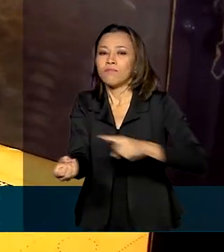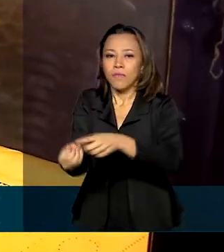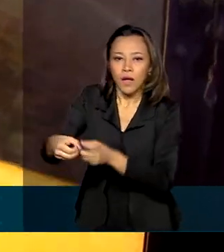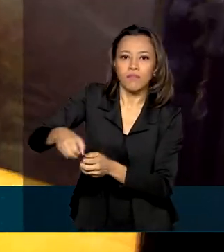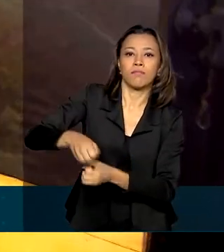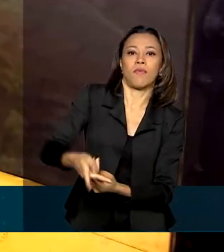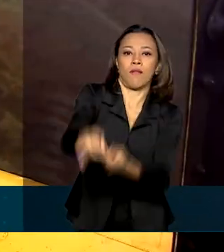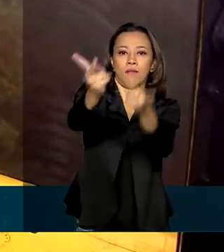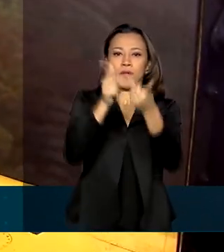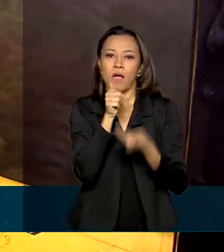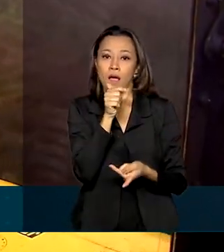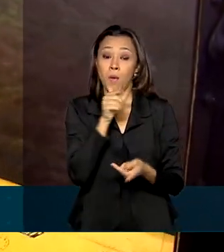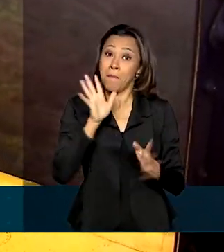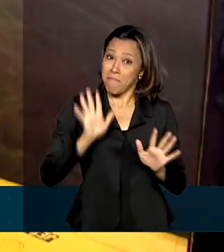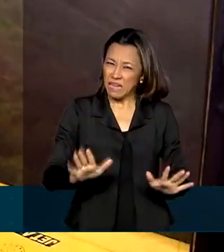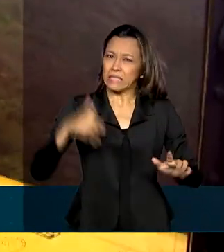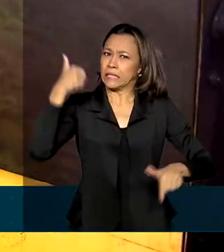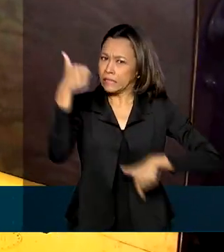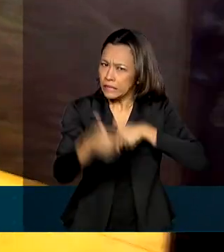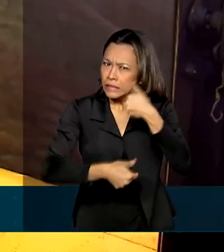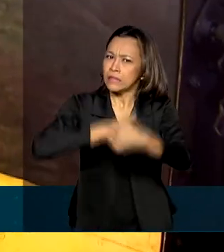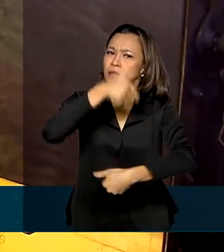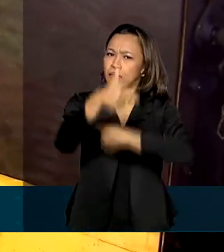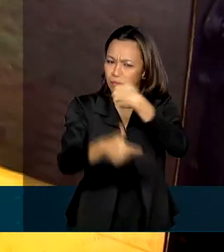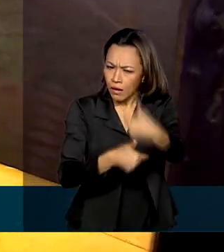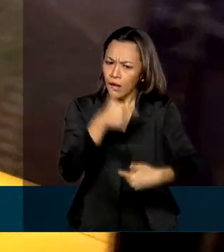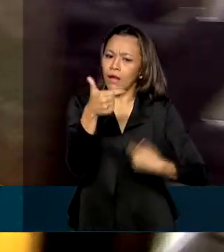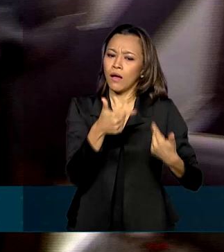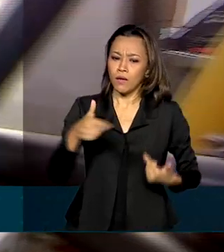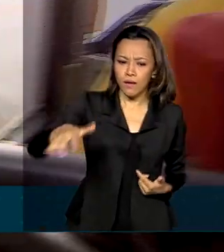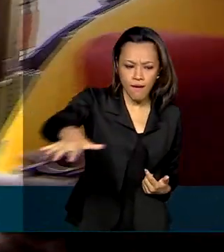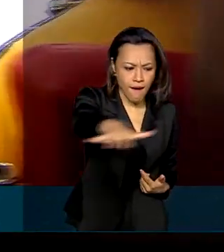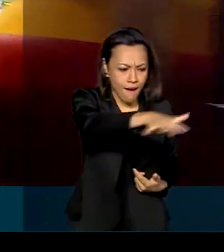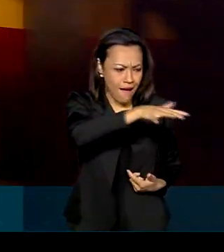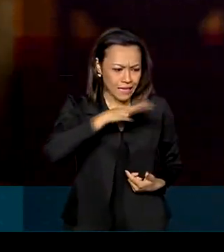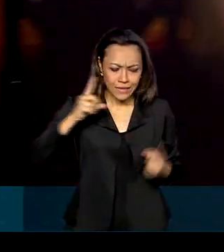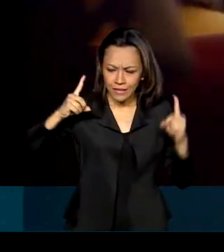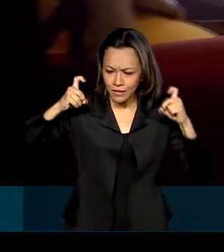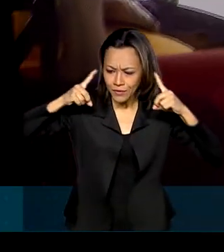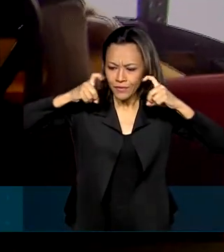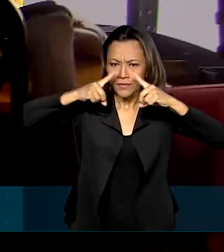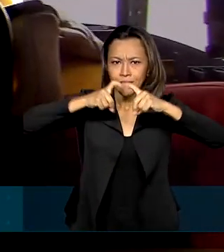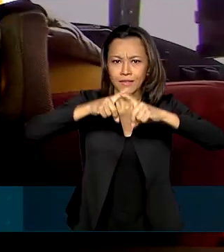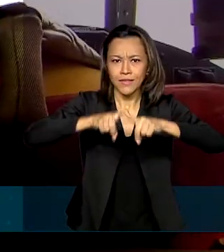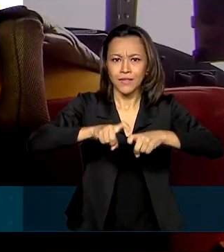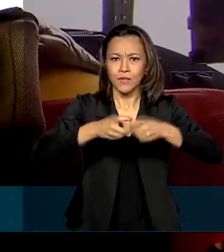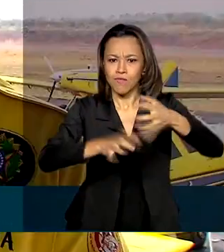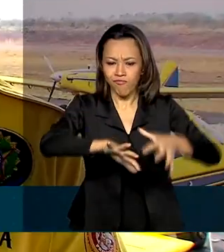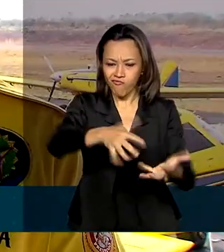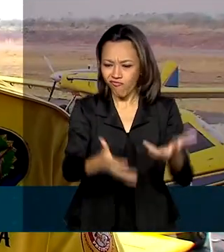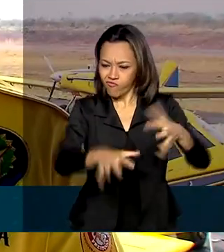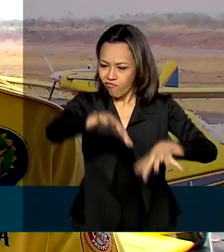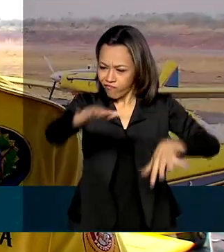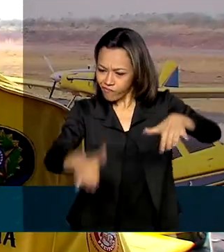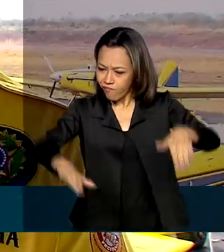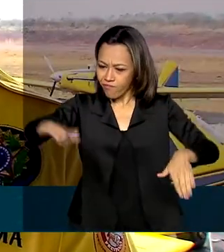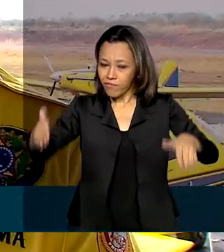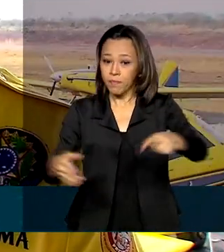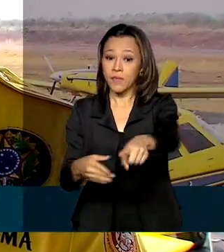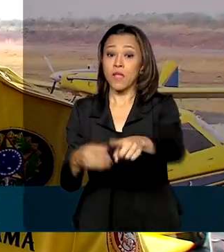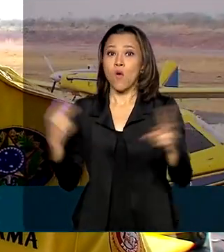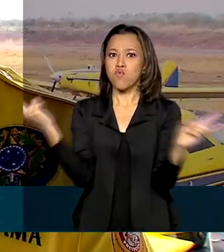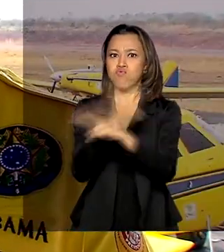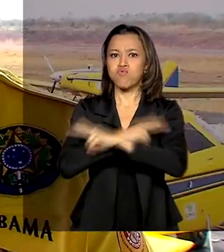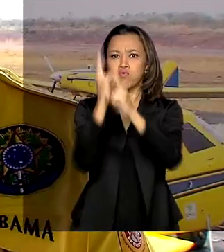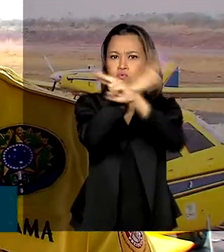Mas, mesmo com todo o trabalho, as características da região dificultam o combate às chamas. Com os ventos que estão